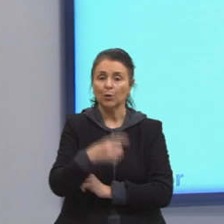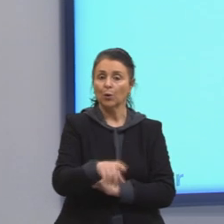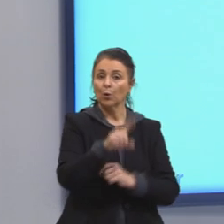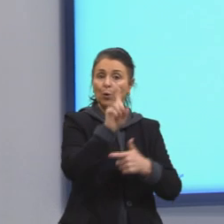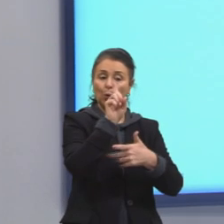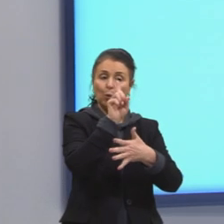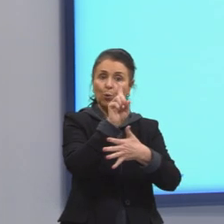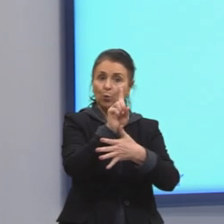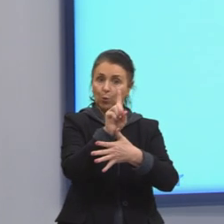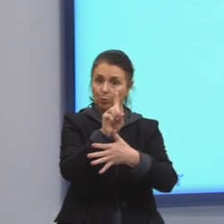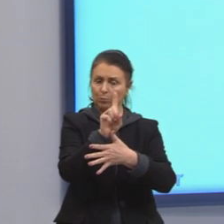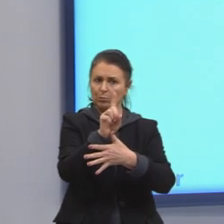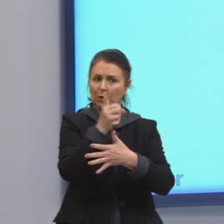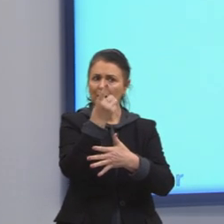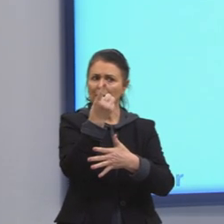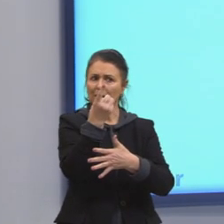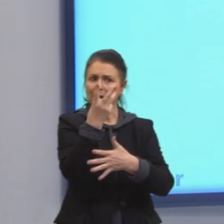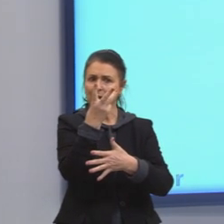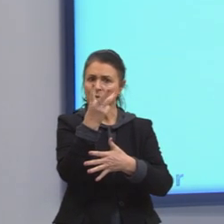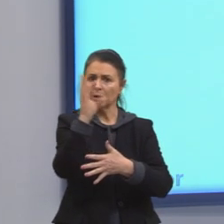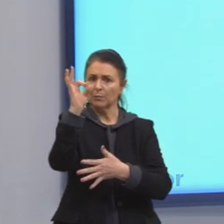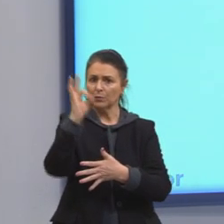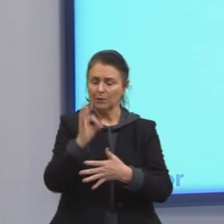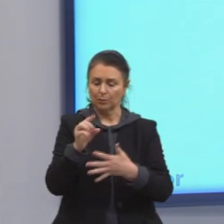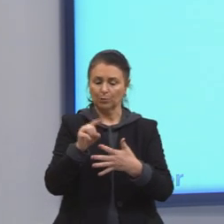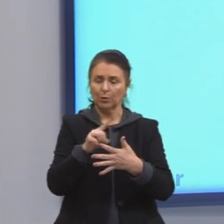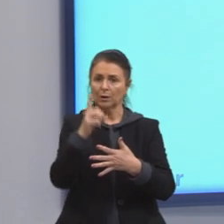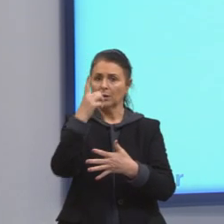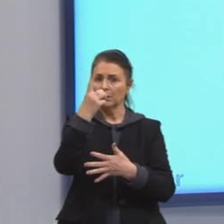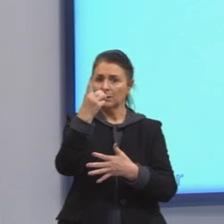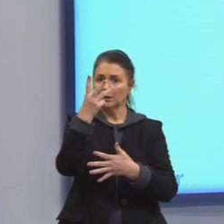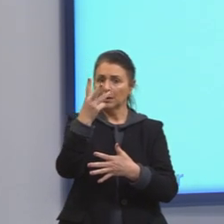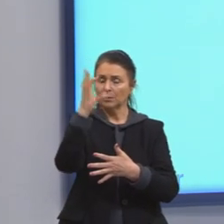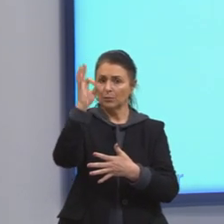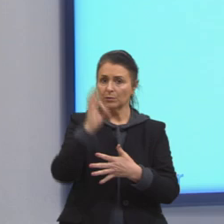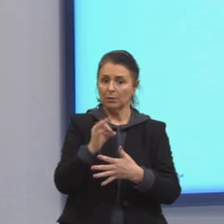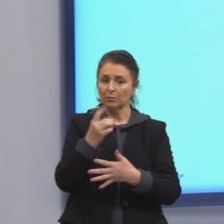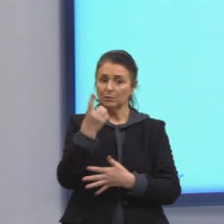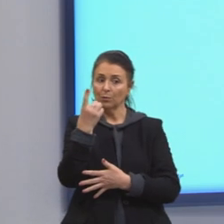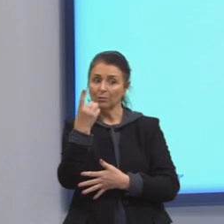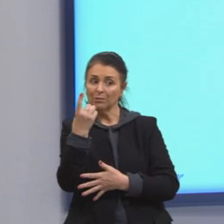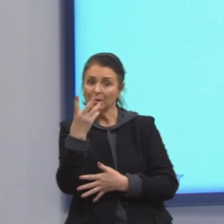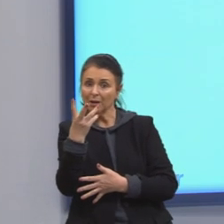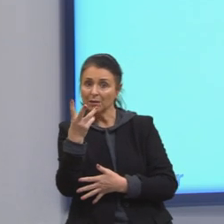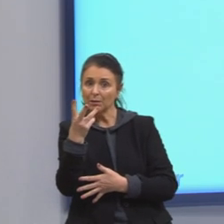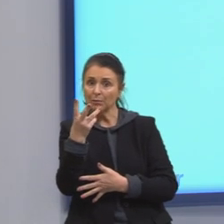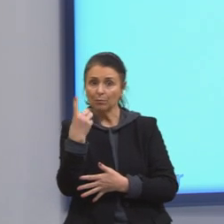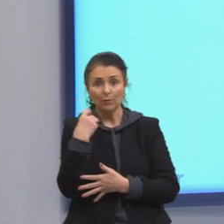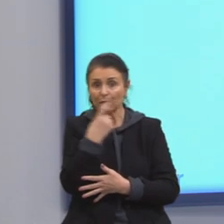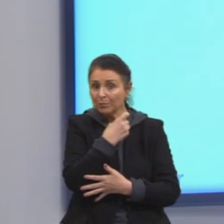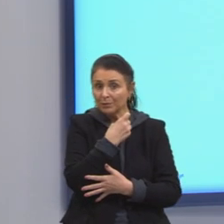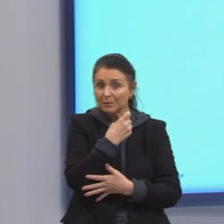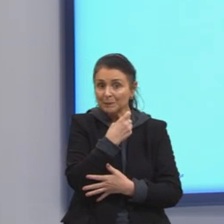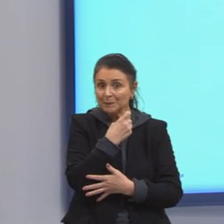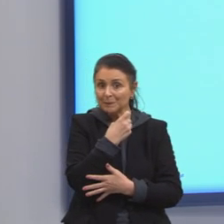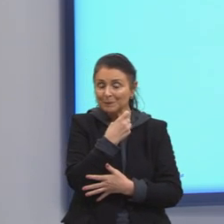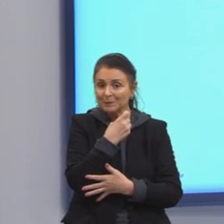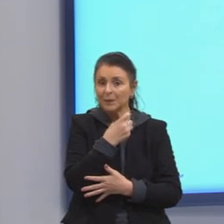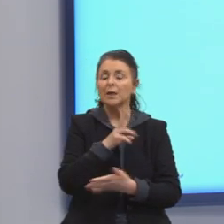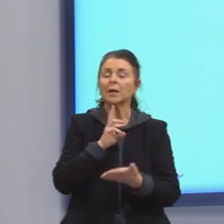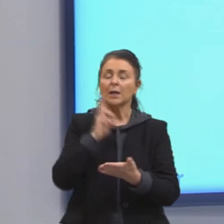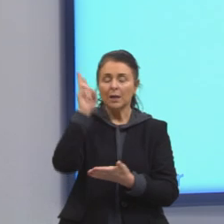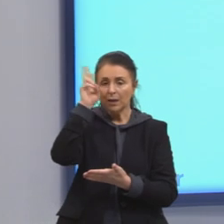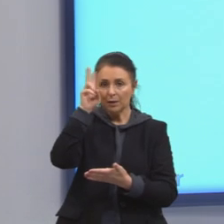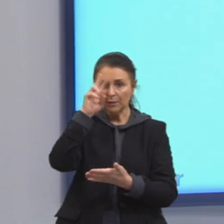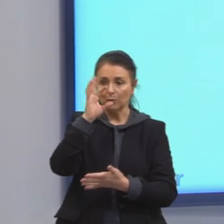foi vendido 13%. Então, 13% de 100 seriam 13 perfumes vendidos. Lembrando que sempre o